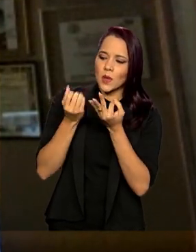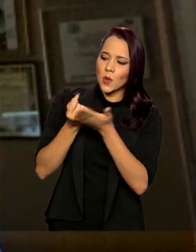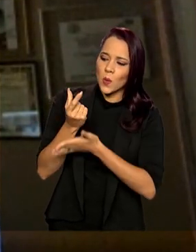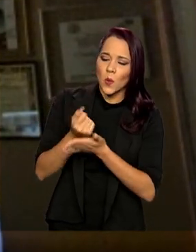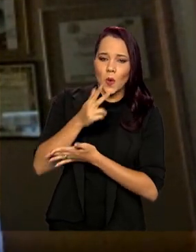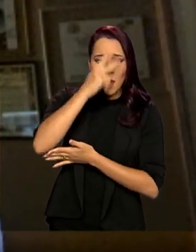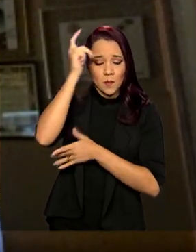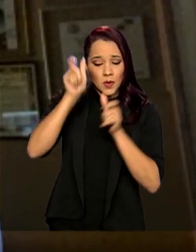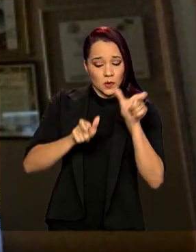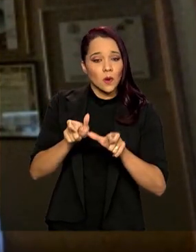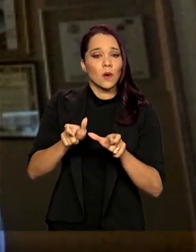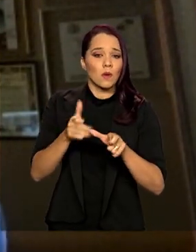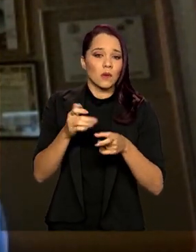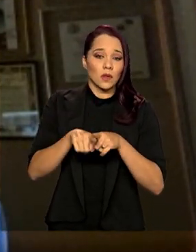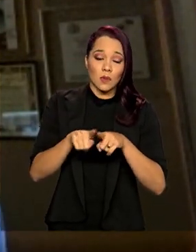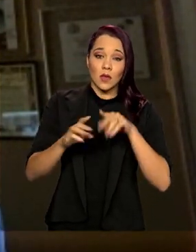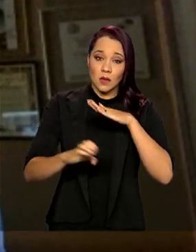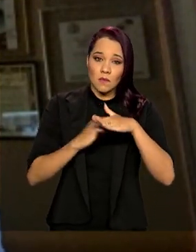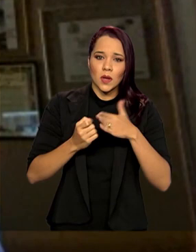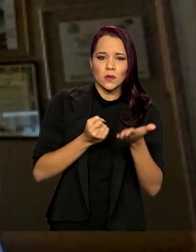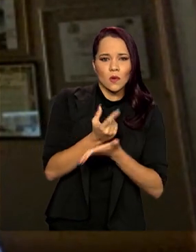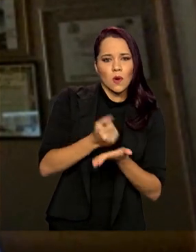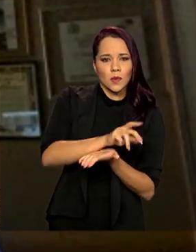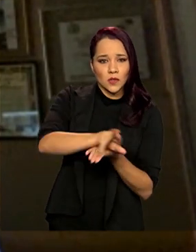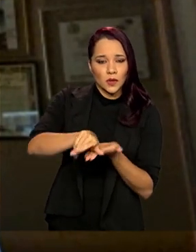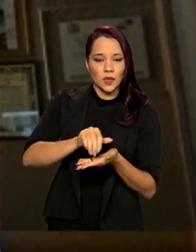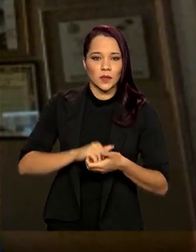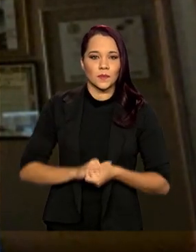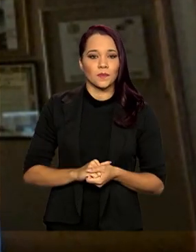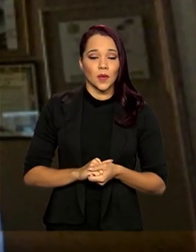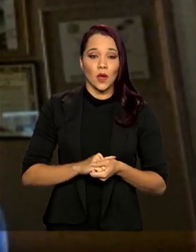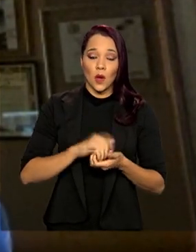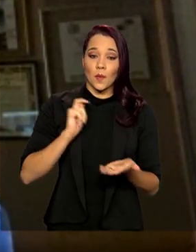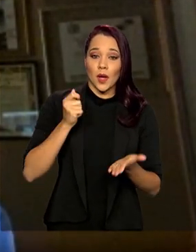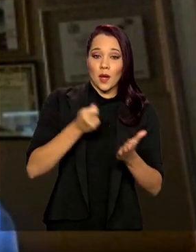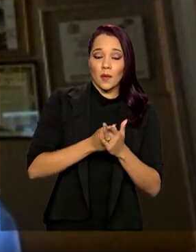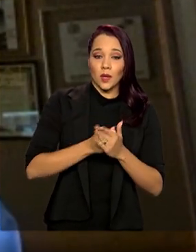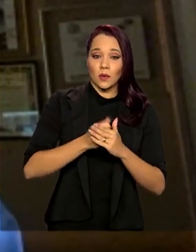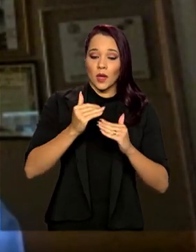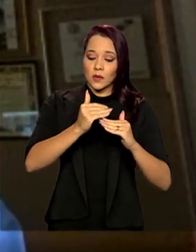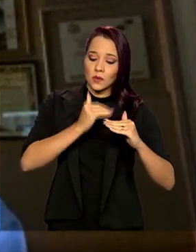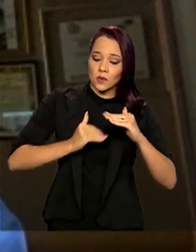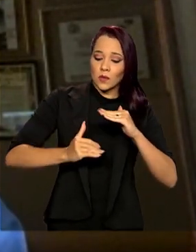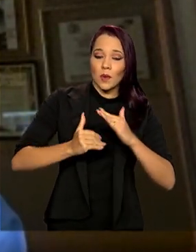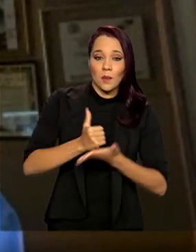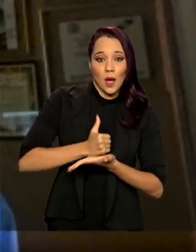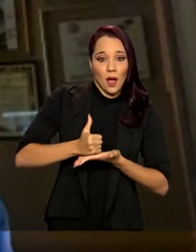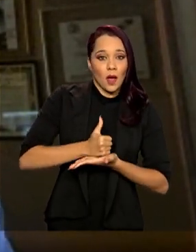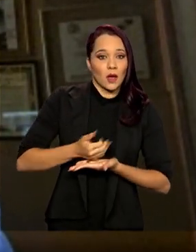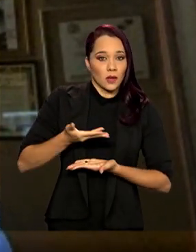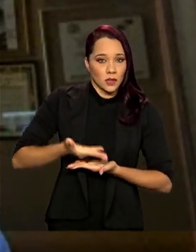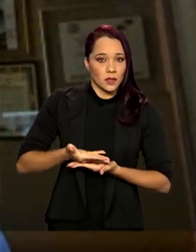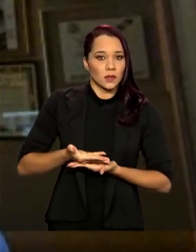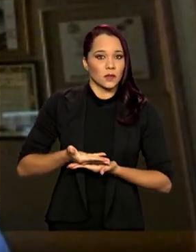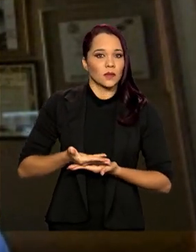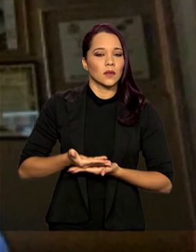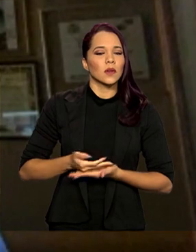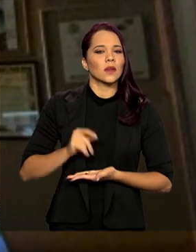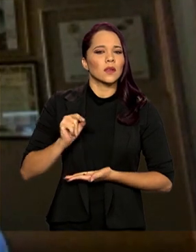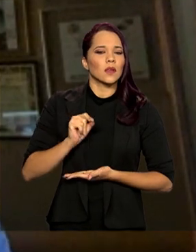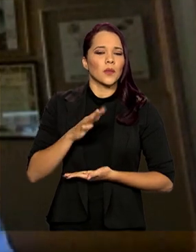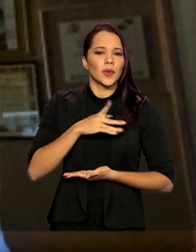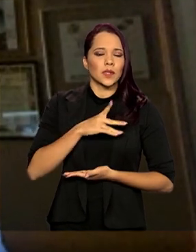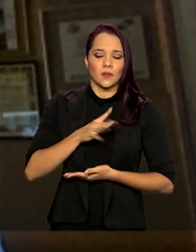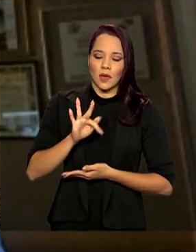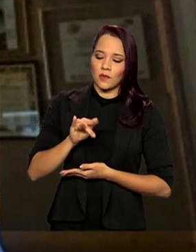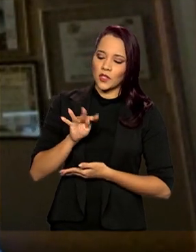pessoas e pelas empresas. A folha de pagamento é subbase do consumo, né? Então, o fundo de